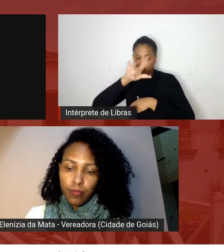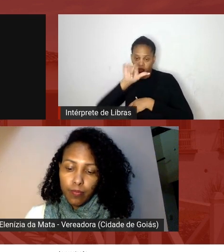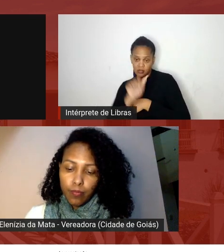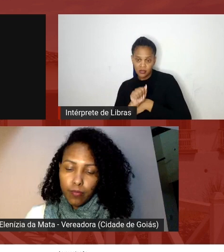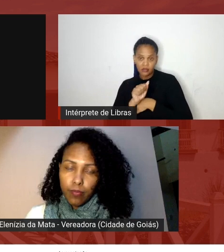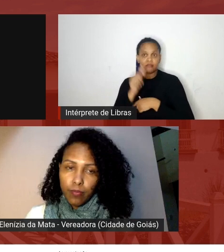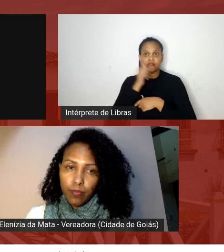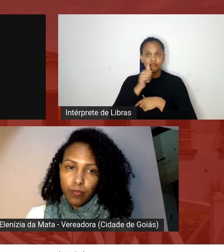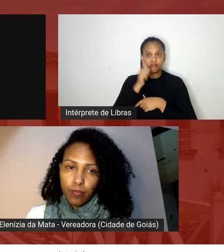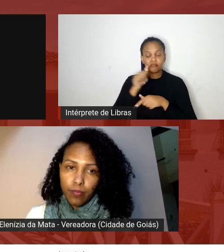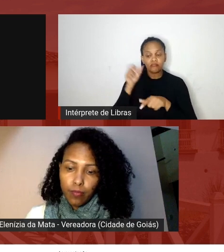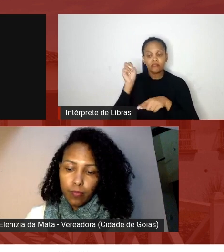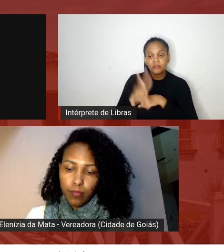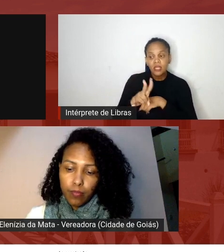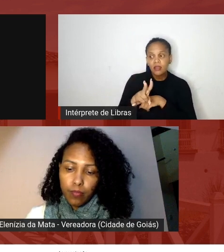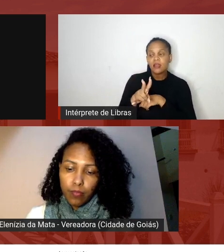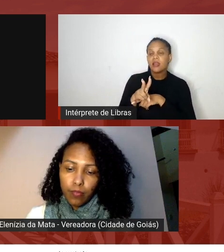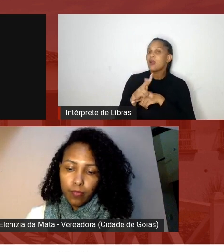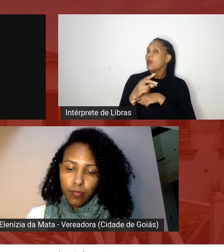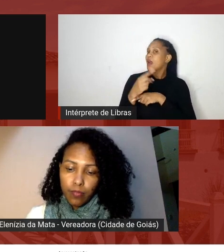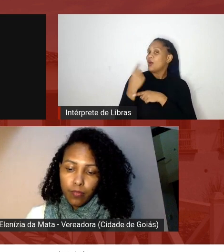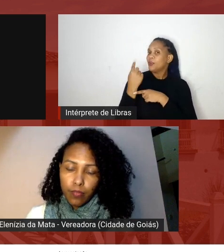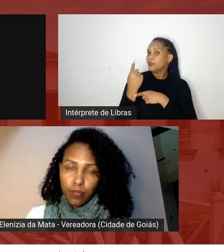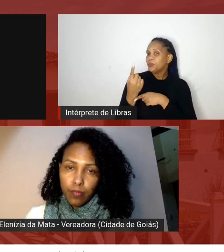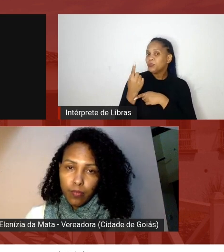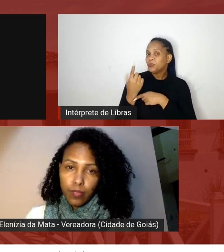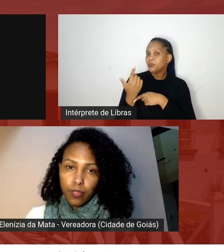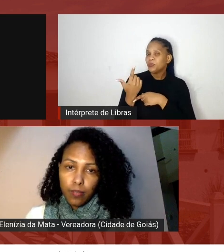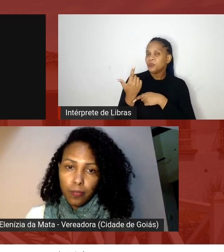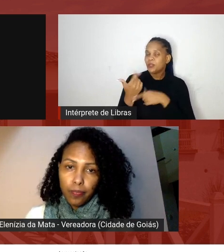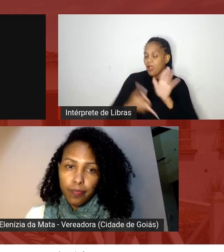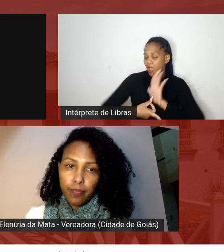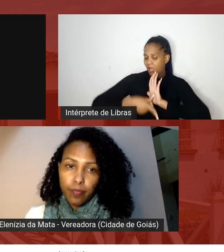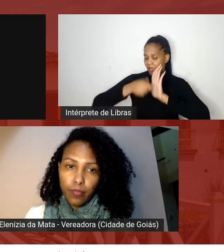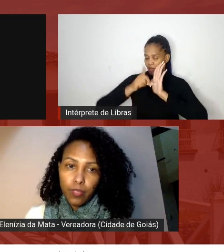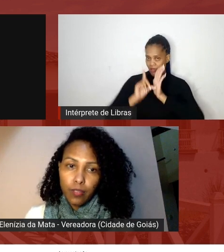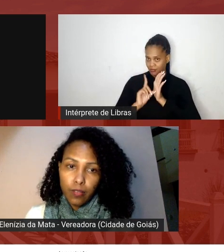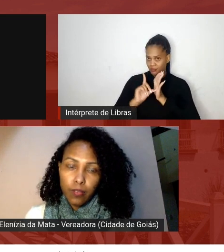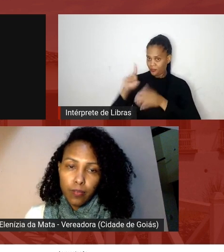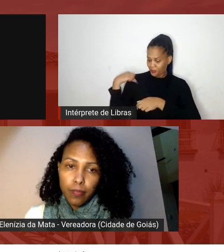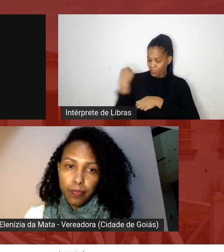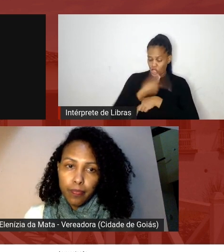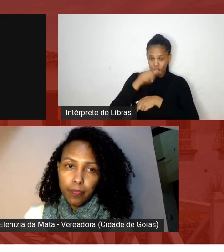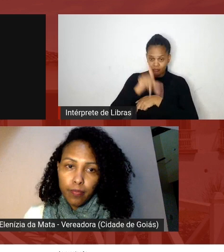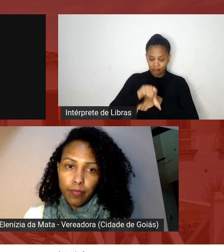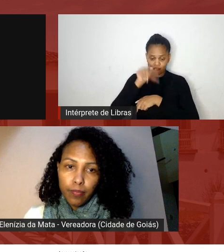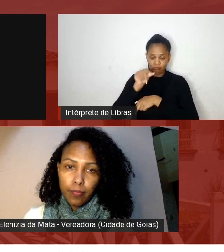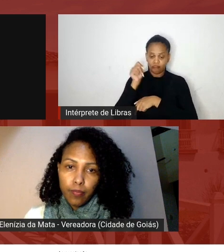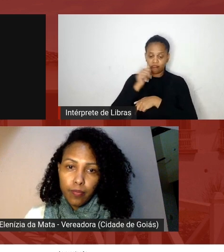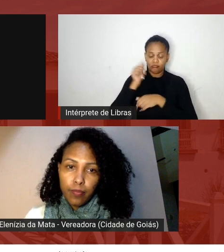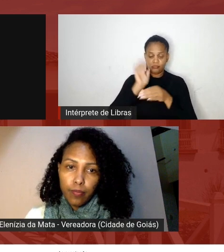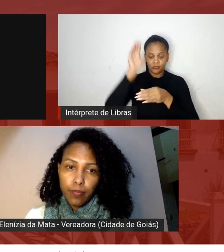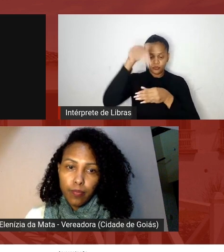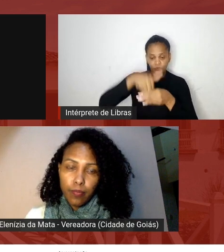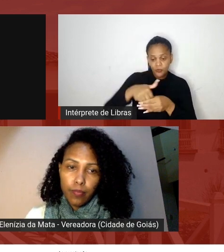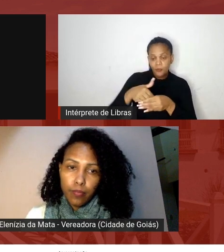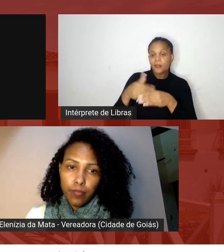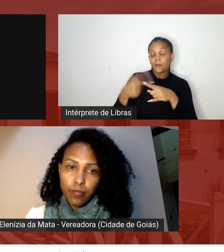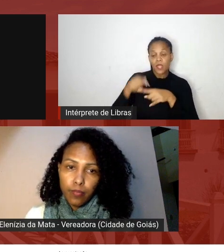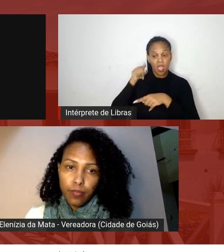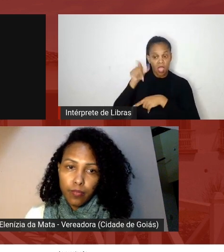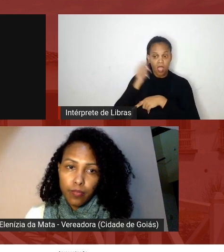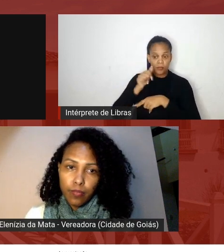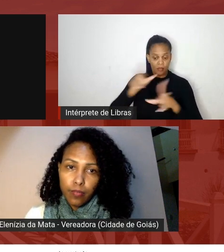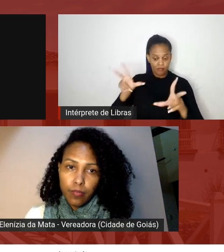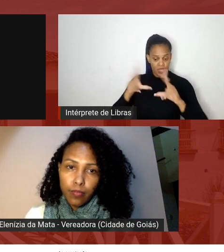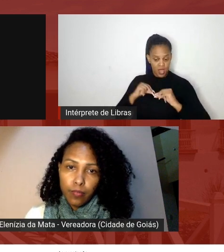que antes de nós elegermos ela porque de merecimento hoje ela está